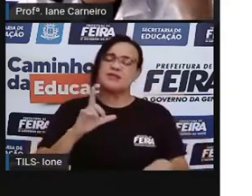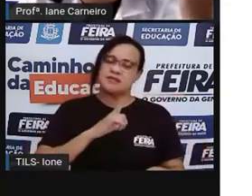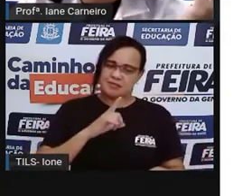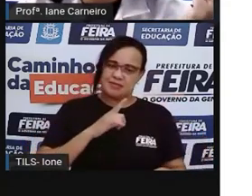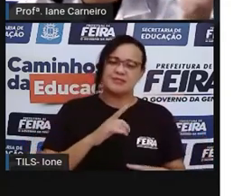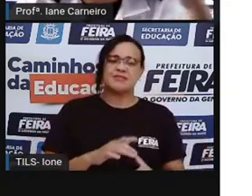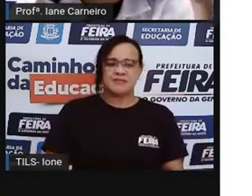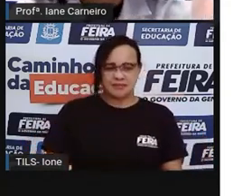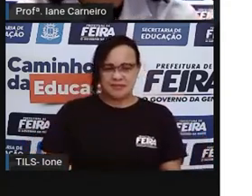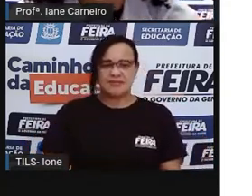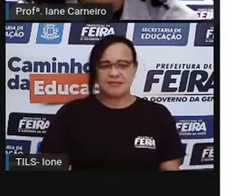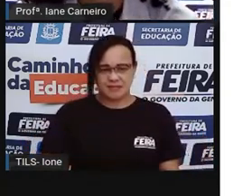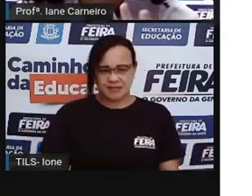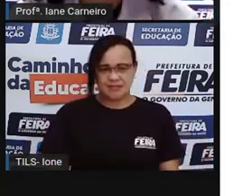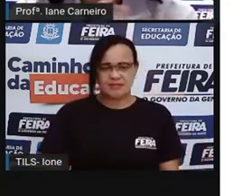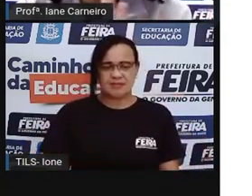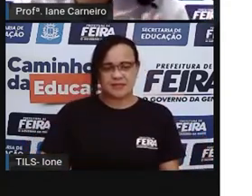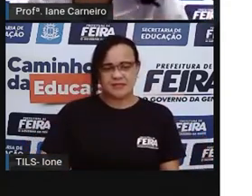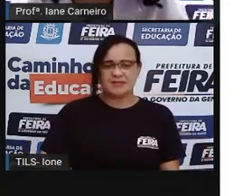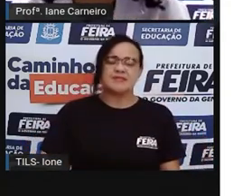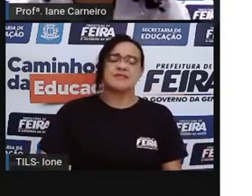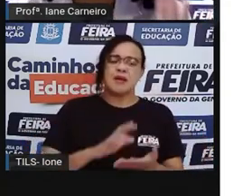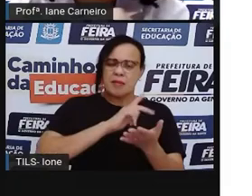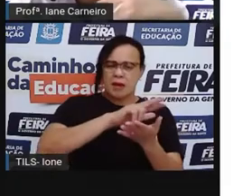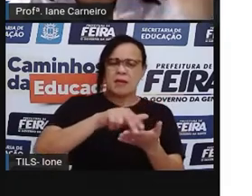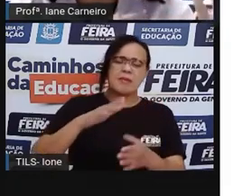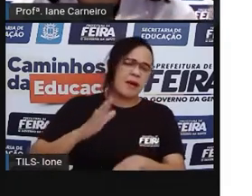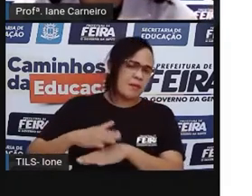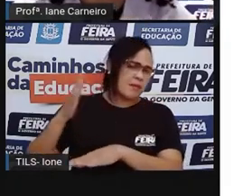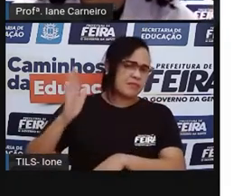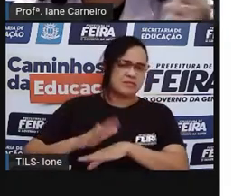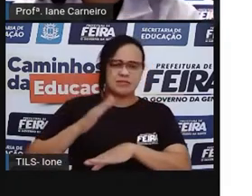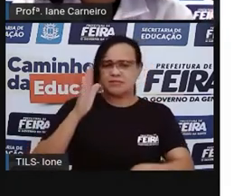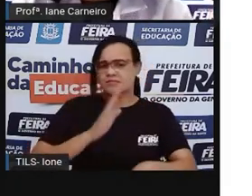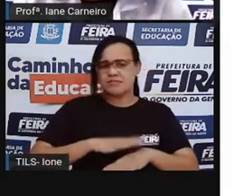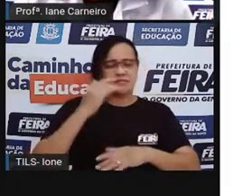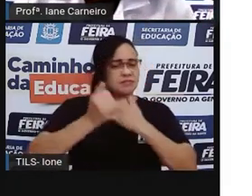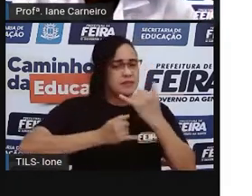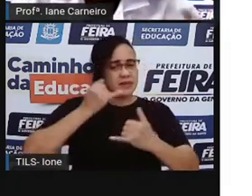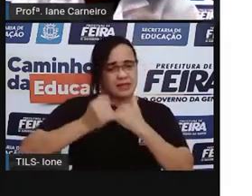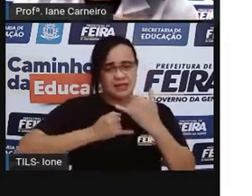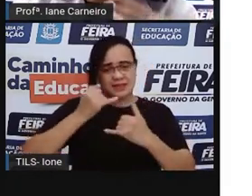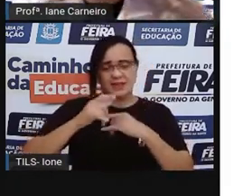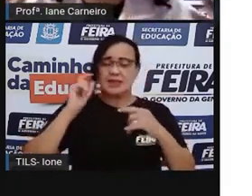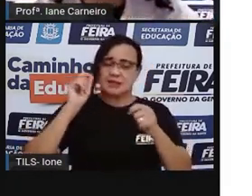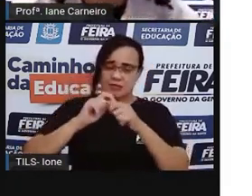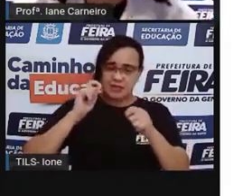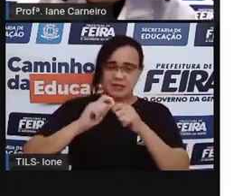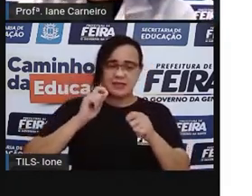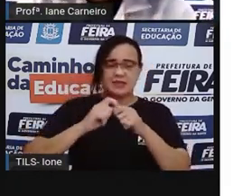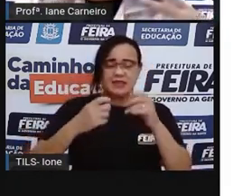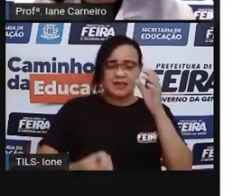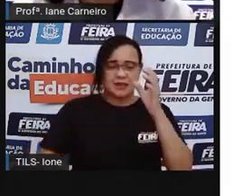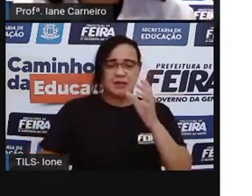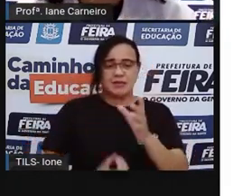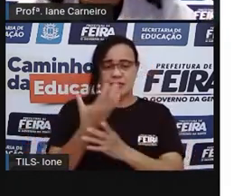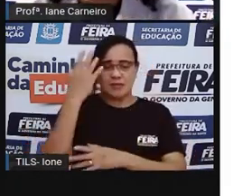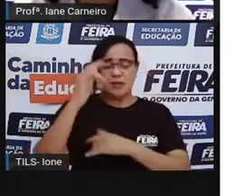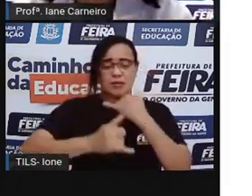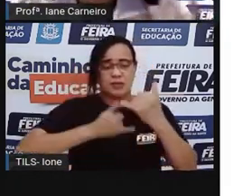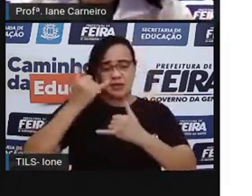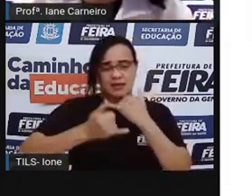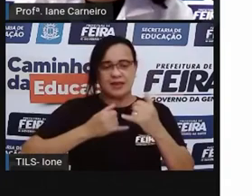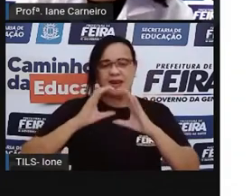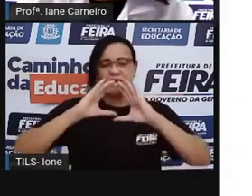sete cortes, Tem muitas brincadeiras que a gente pode fazer com a bola, né? Que é uma brincadeira redonda.